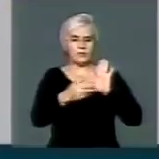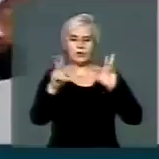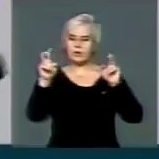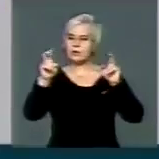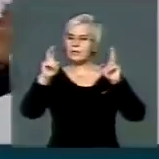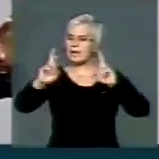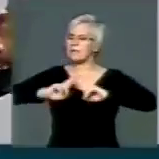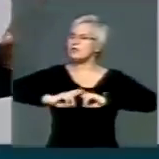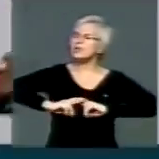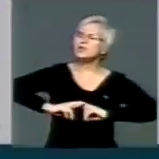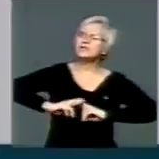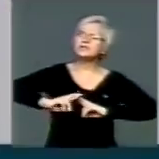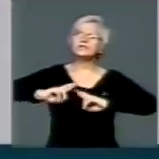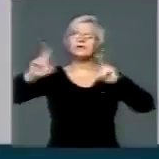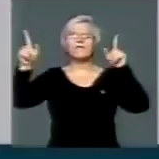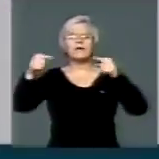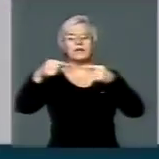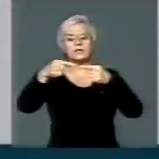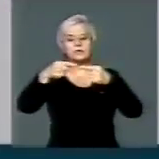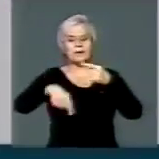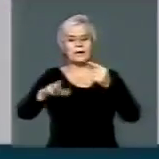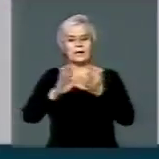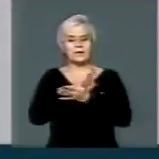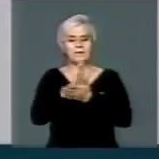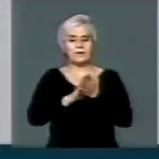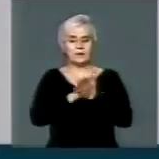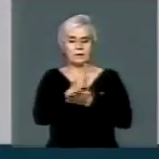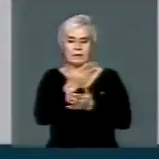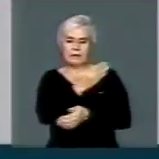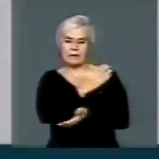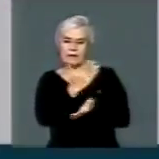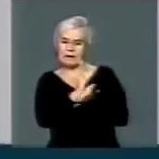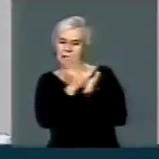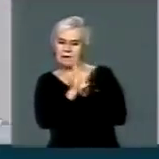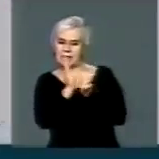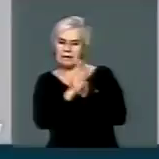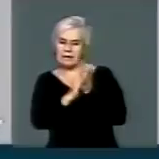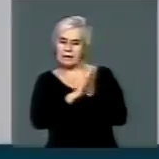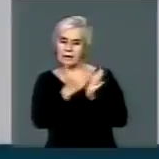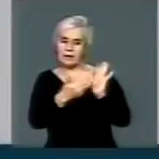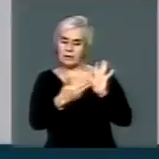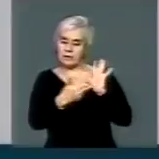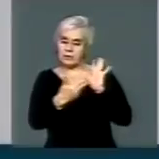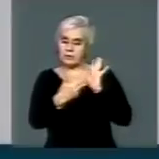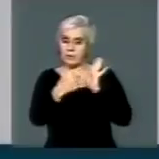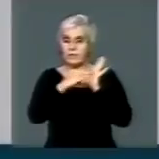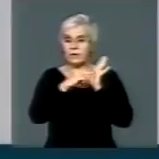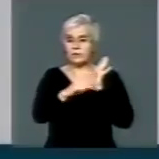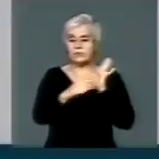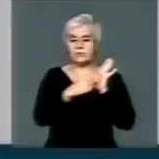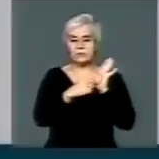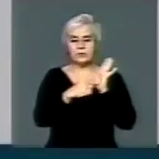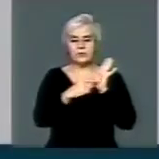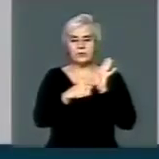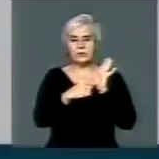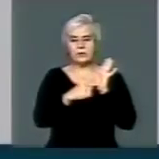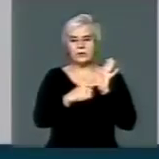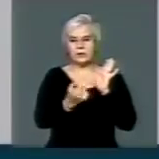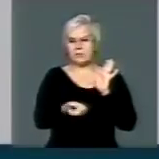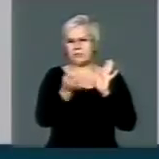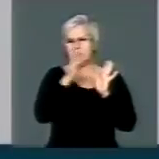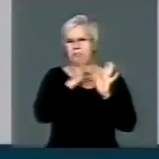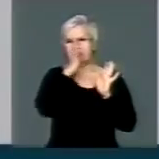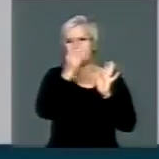completamente diferente, esse dispositivo que é totalmente absurdo.